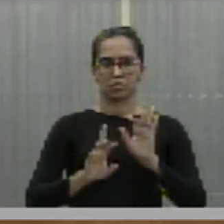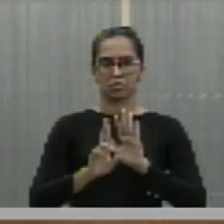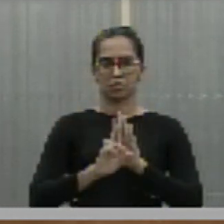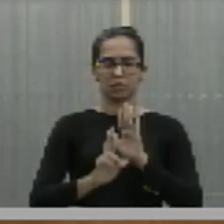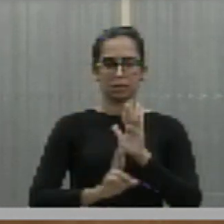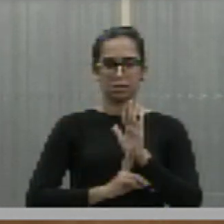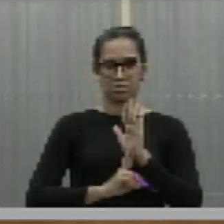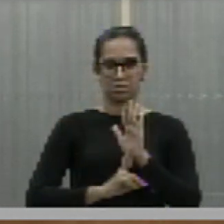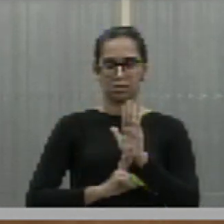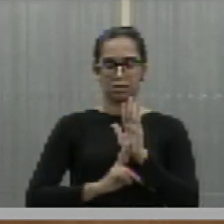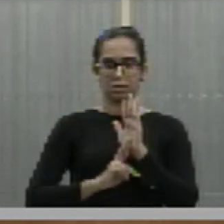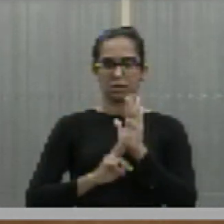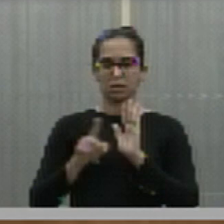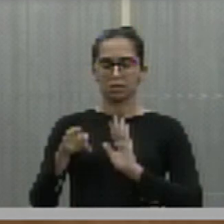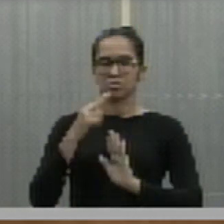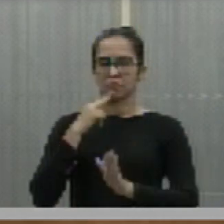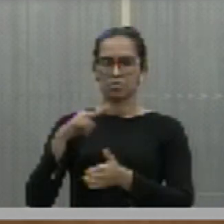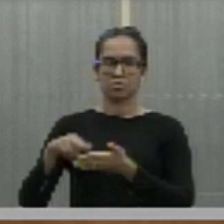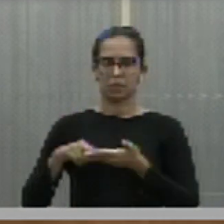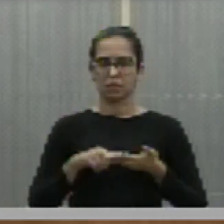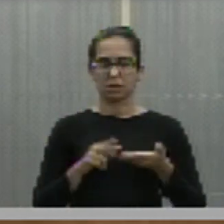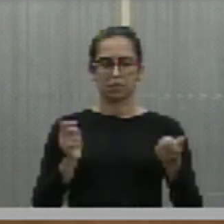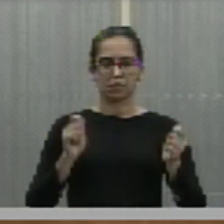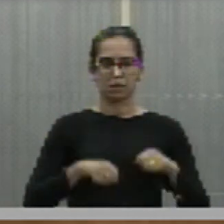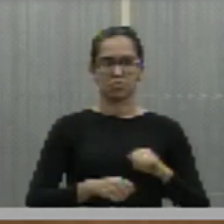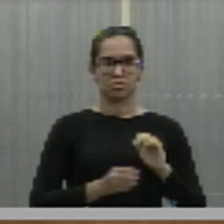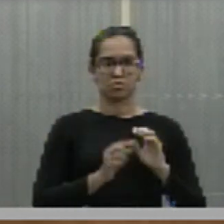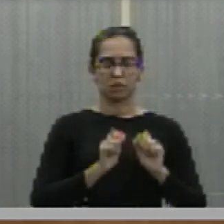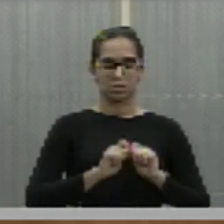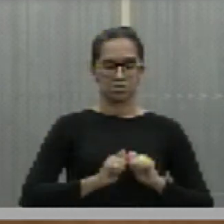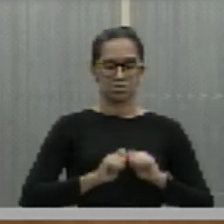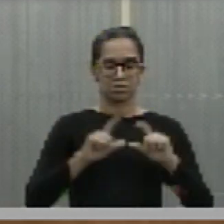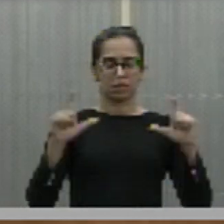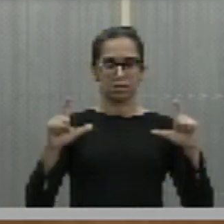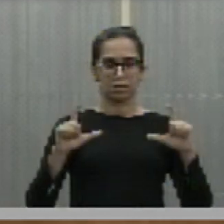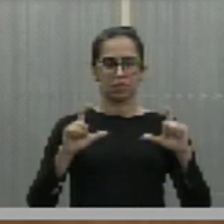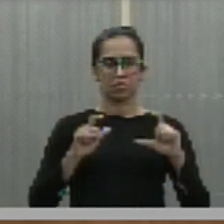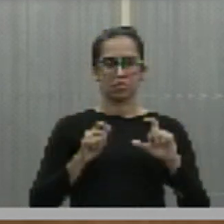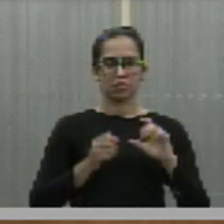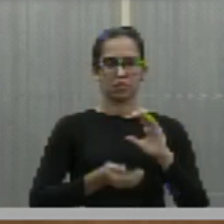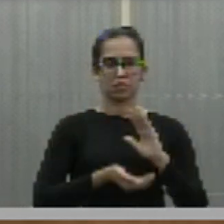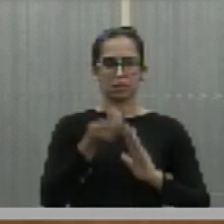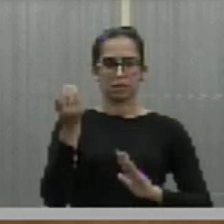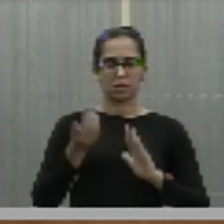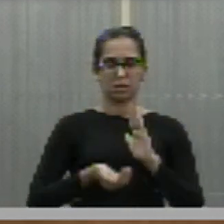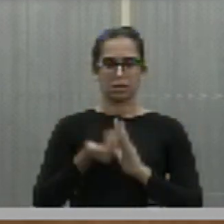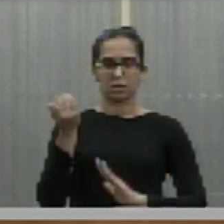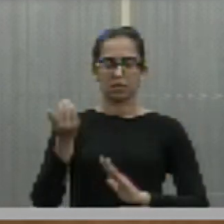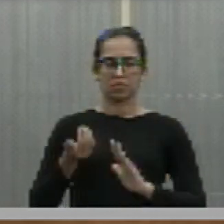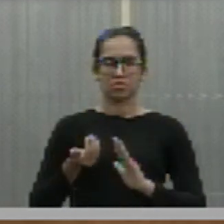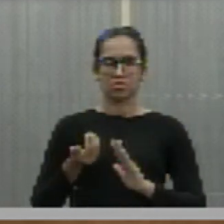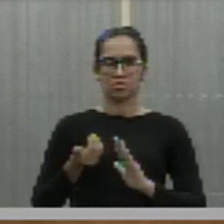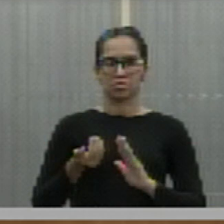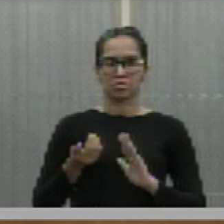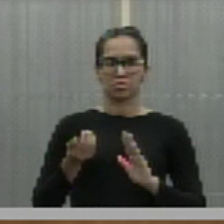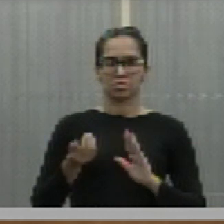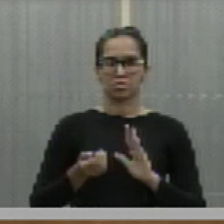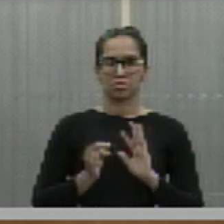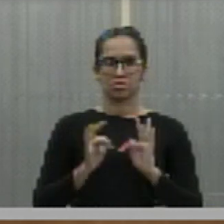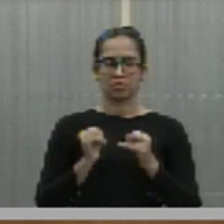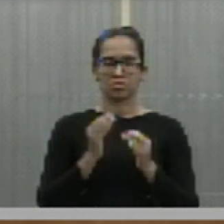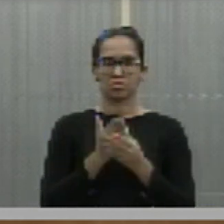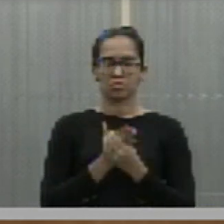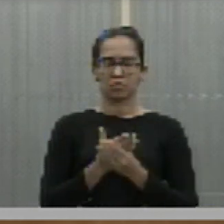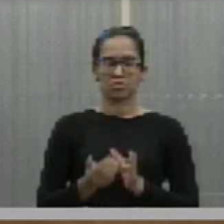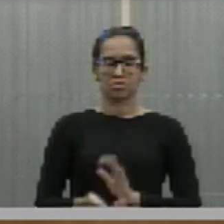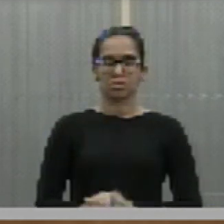que V. Exª coloque as emendas em destaque e oriente voto para que nós retiremos do processo as emendas.